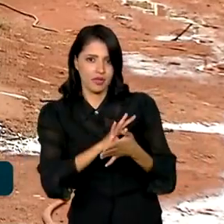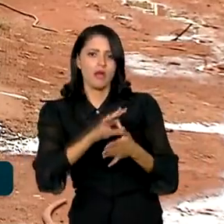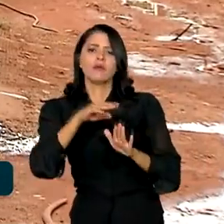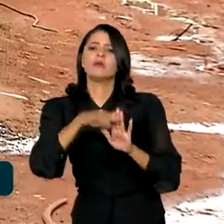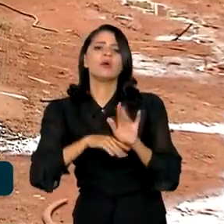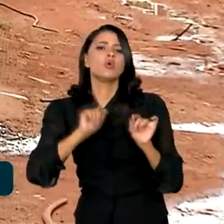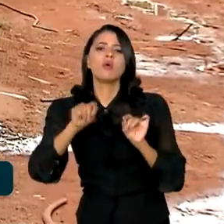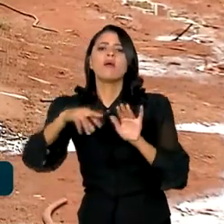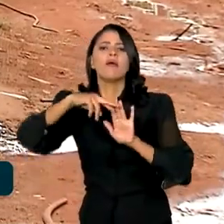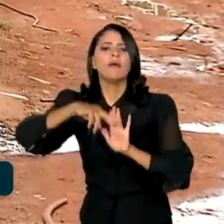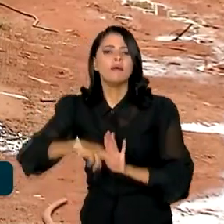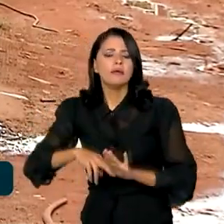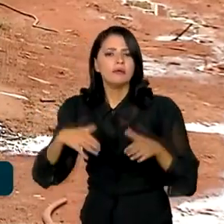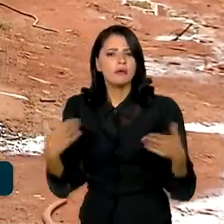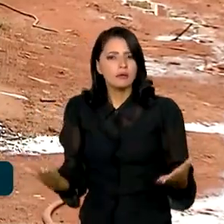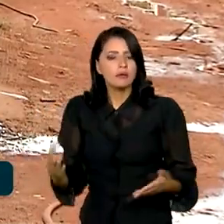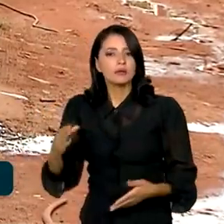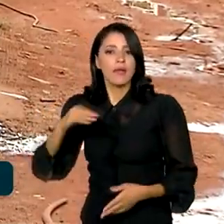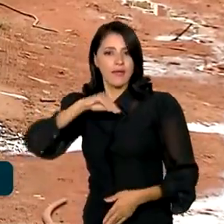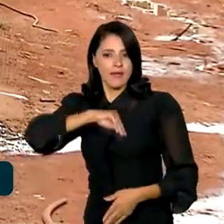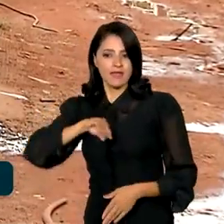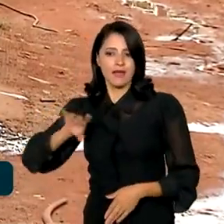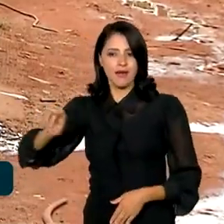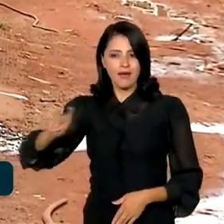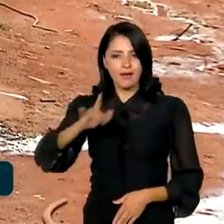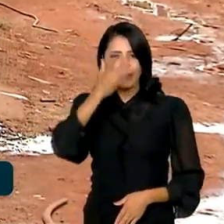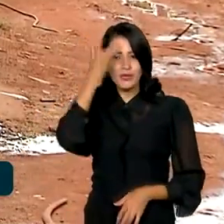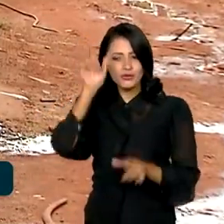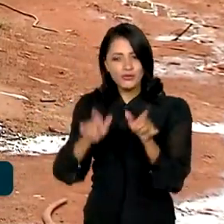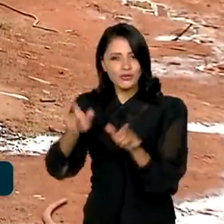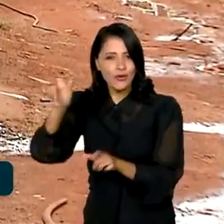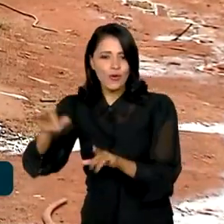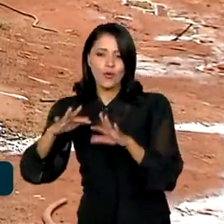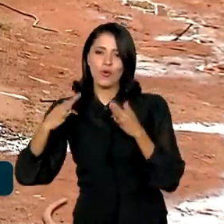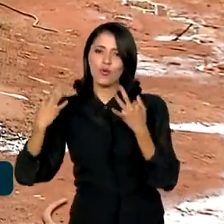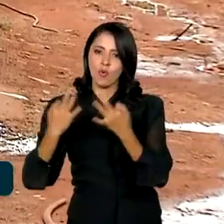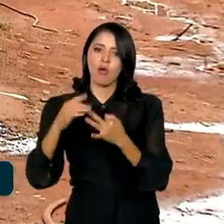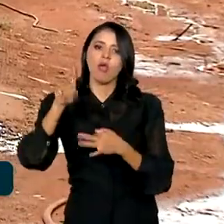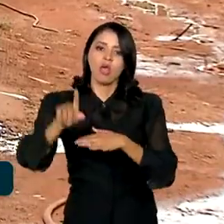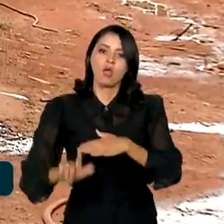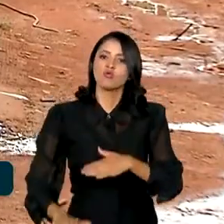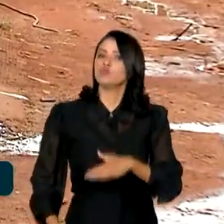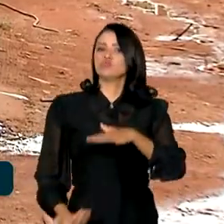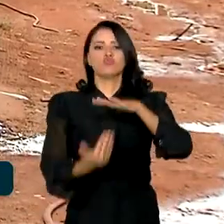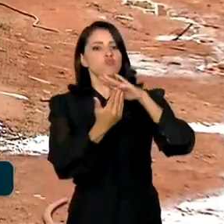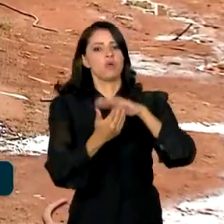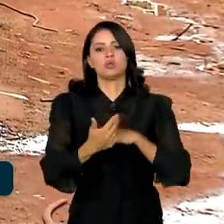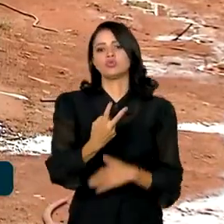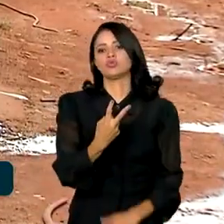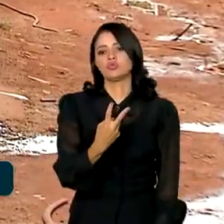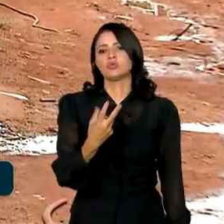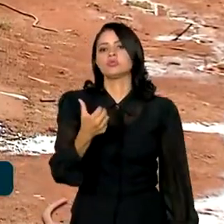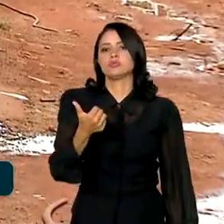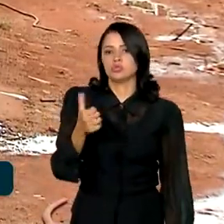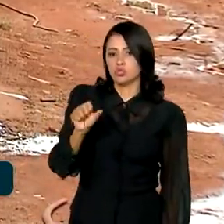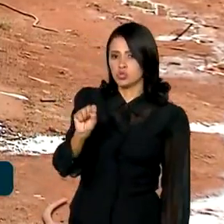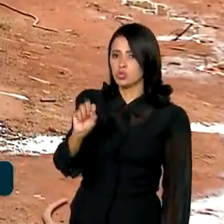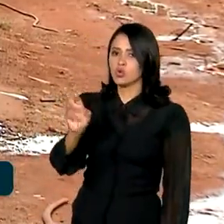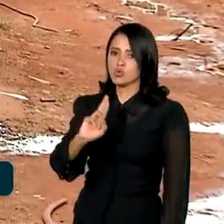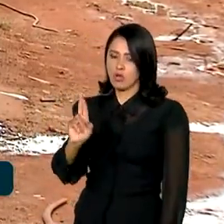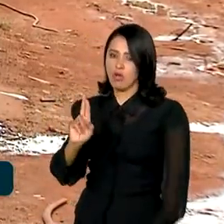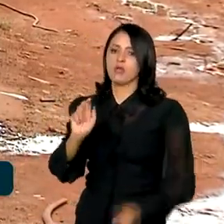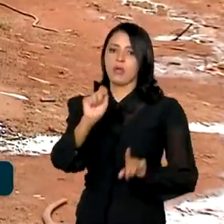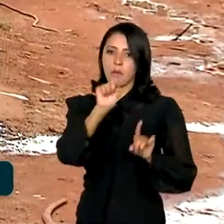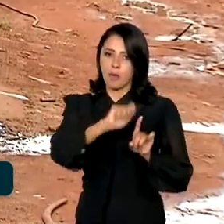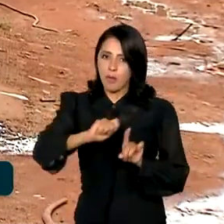principal regra é que a renda de cada integrante da família seja de, no máximo, 218 reais por